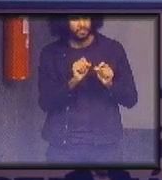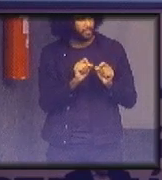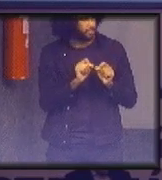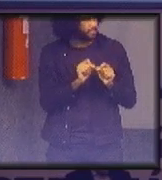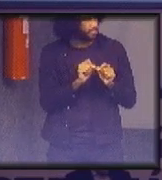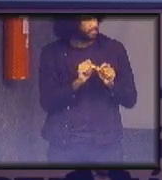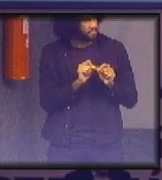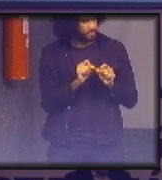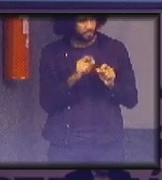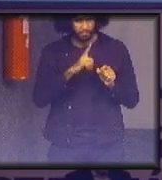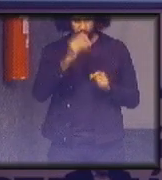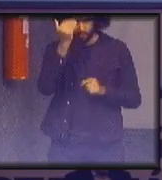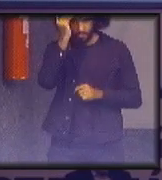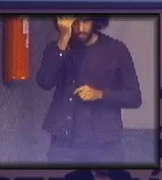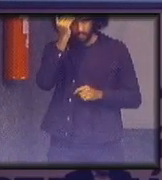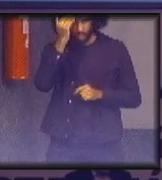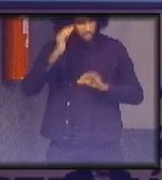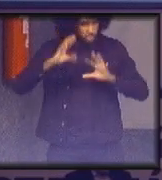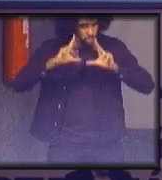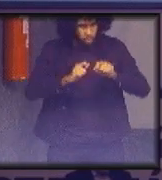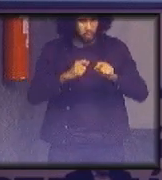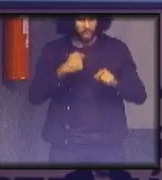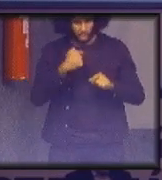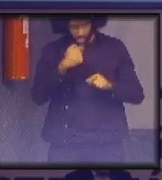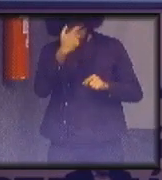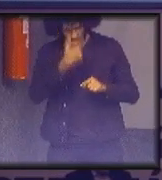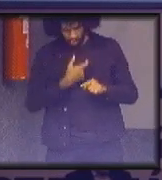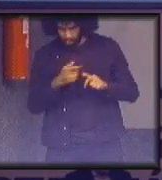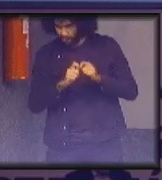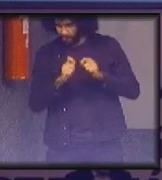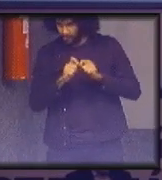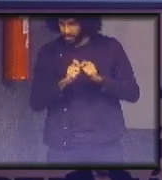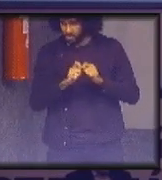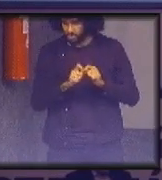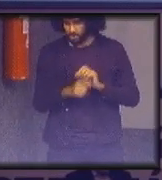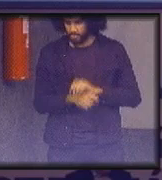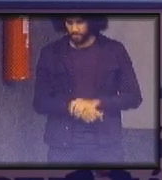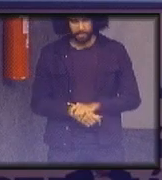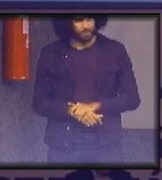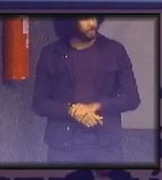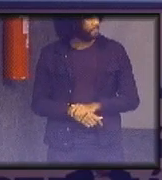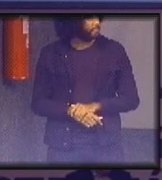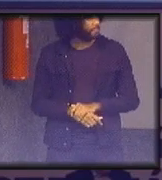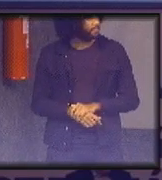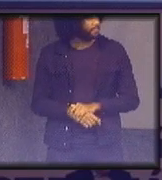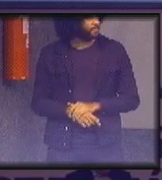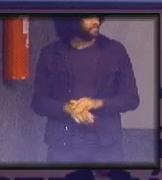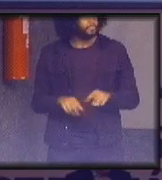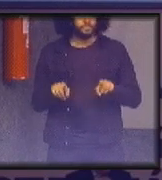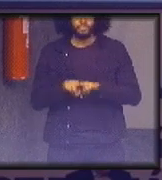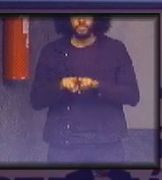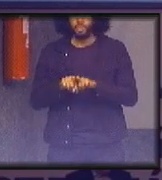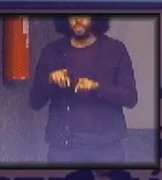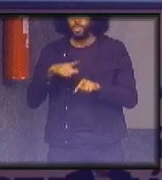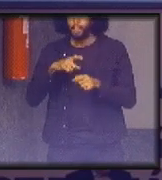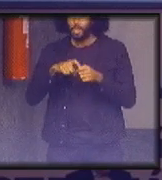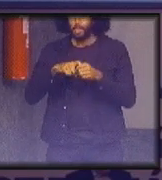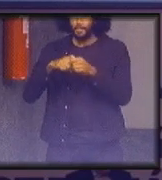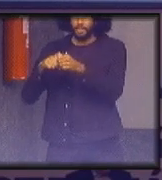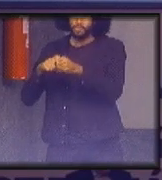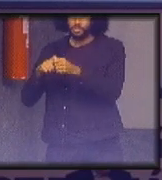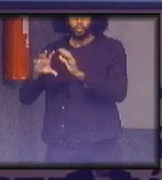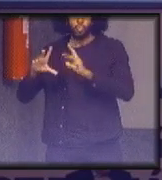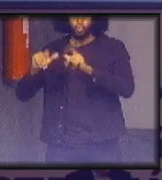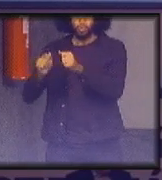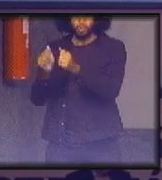pleno entendimento de tudo aquilo que eu faço e eu trabalhar em parceria com todo mundo que está à minha